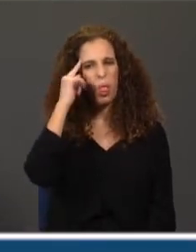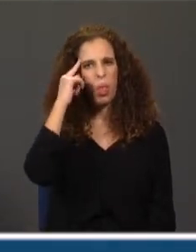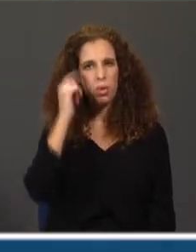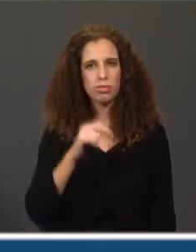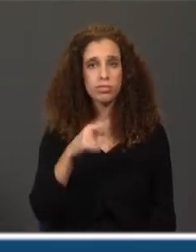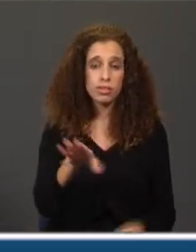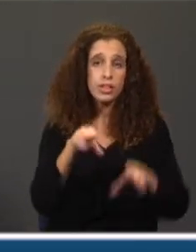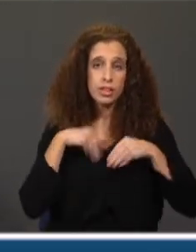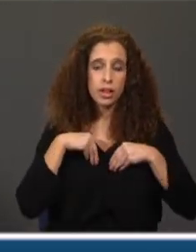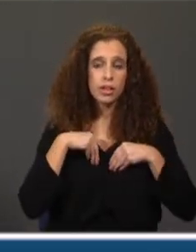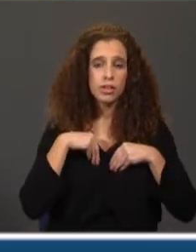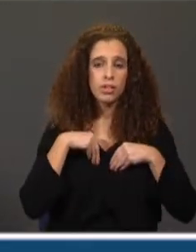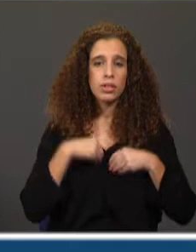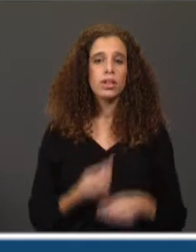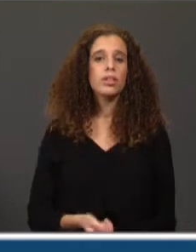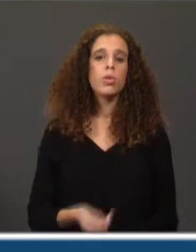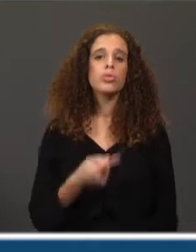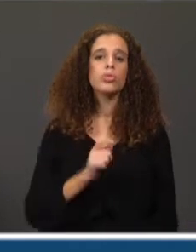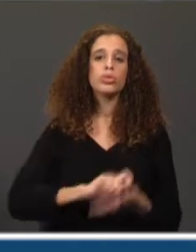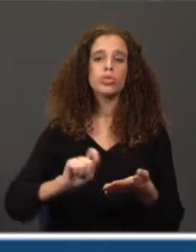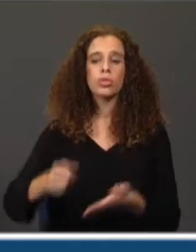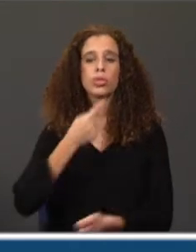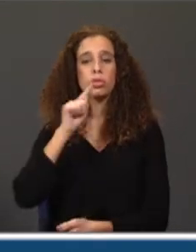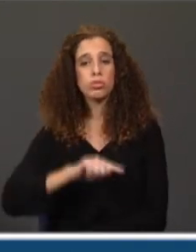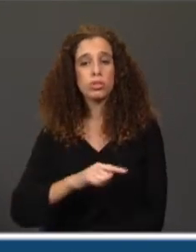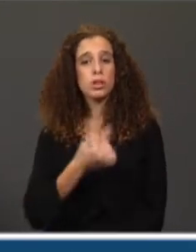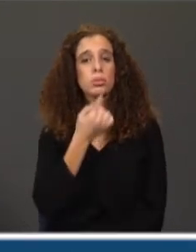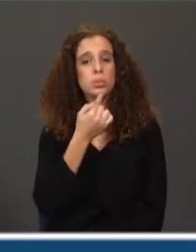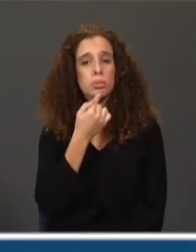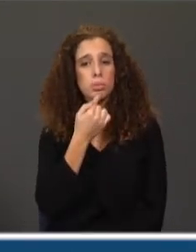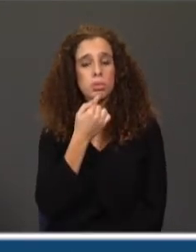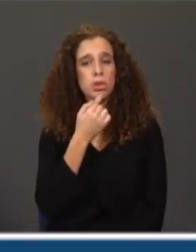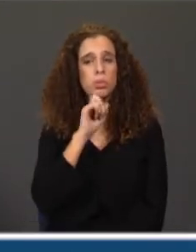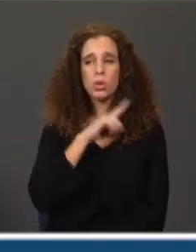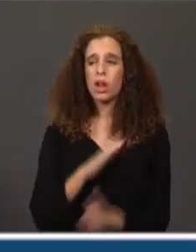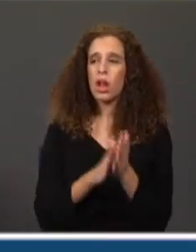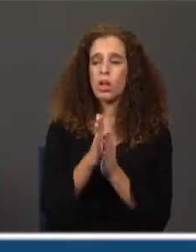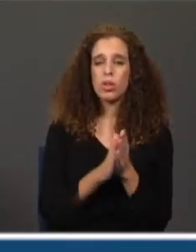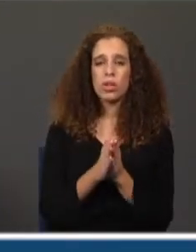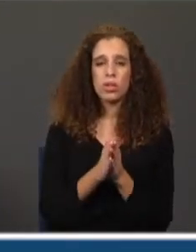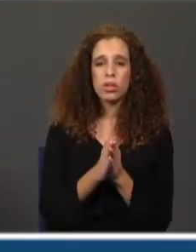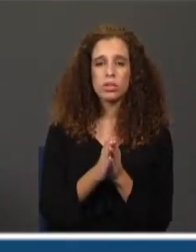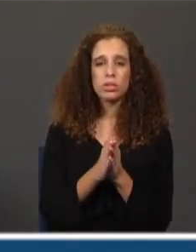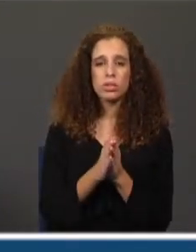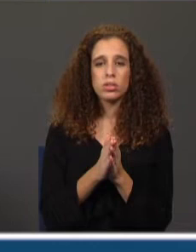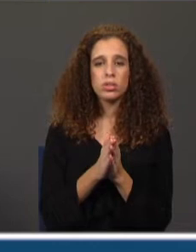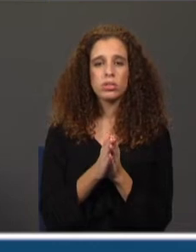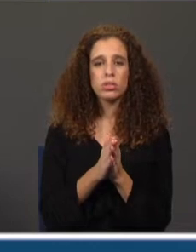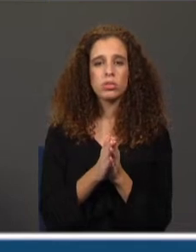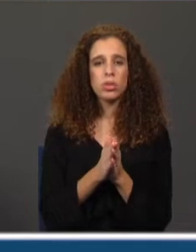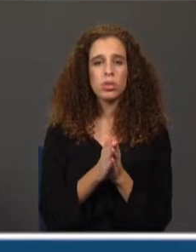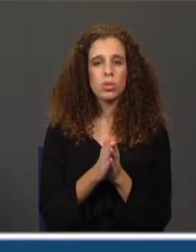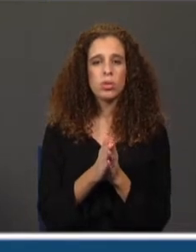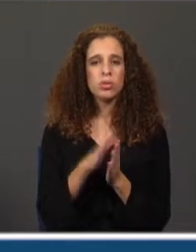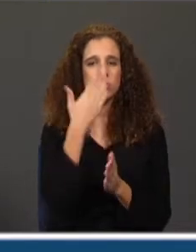E então voltei a escrever. E comecei a perceber que as podia utilizar como uma